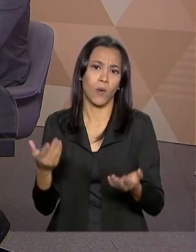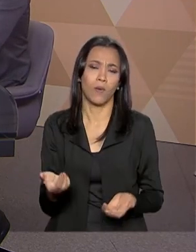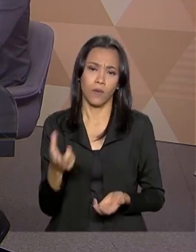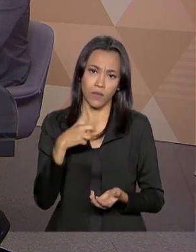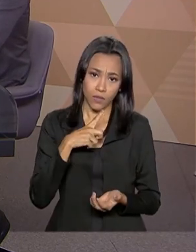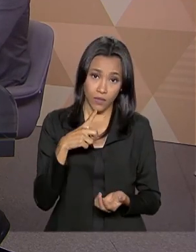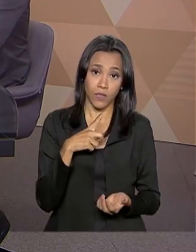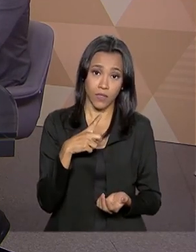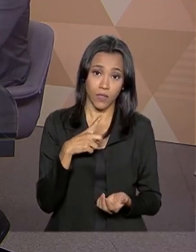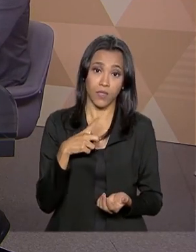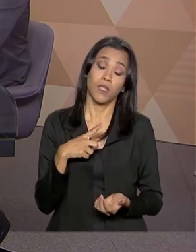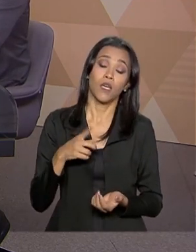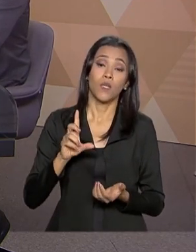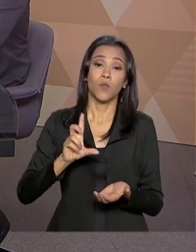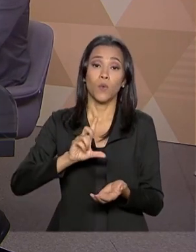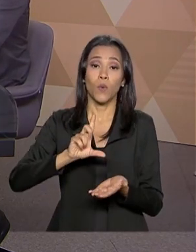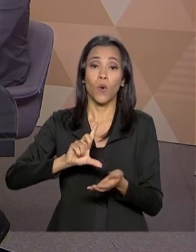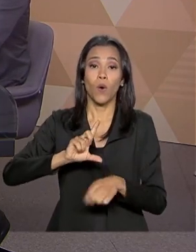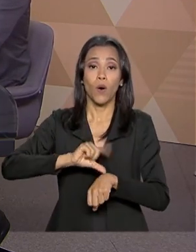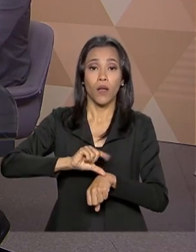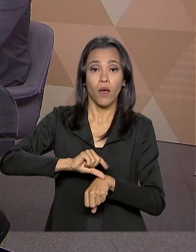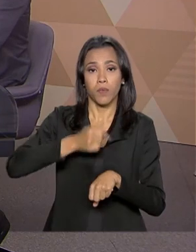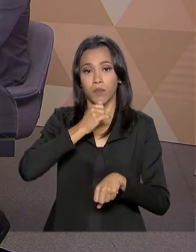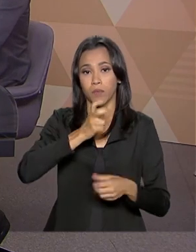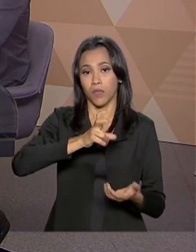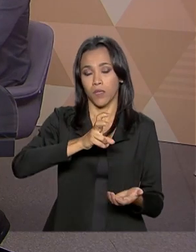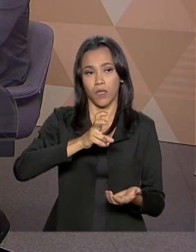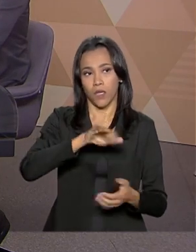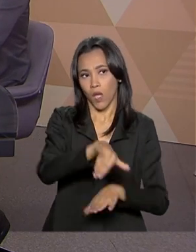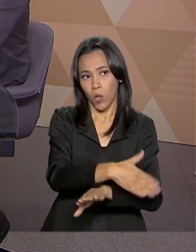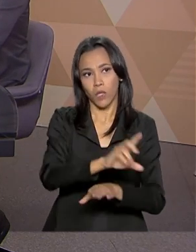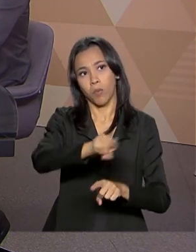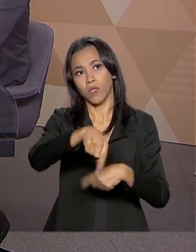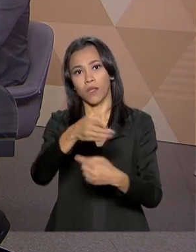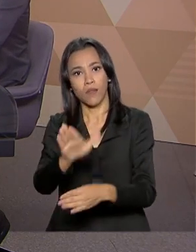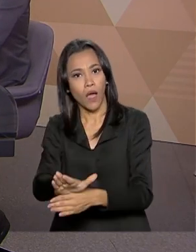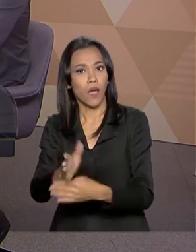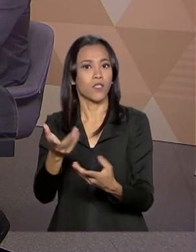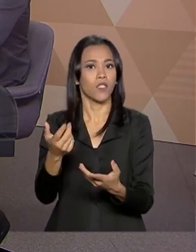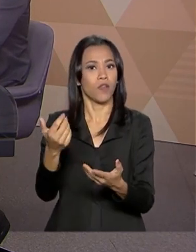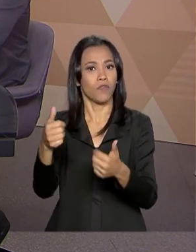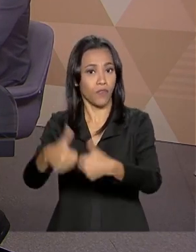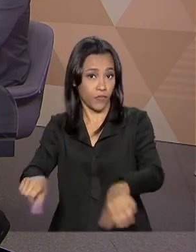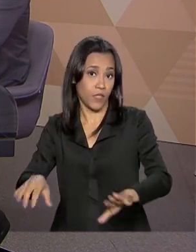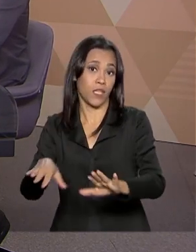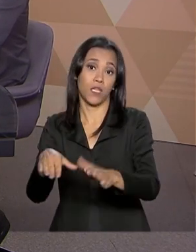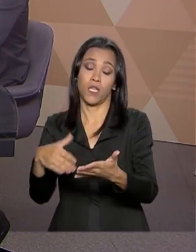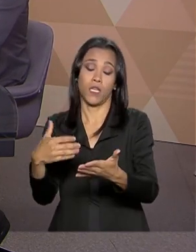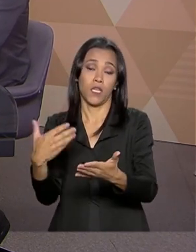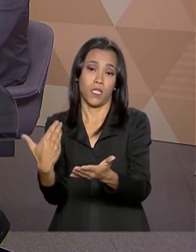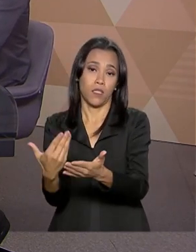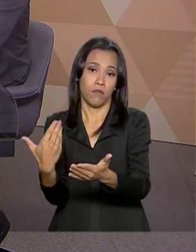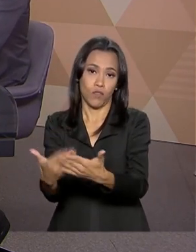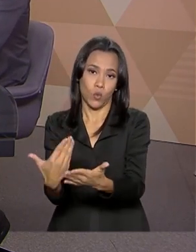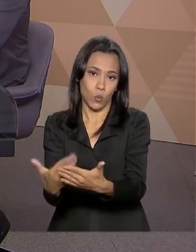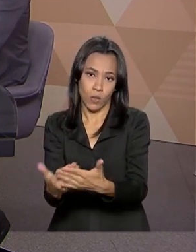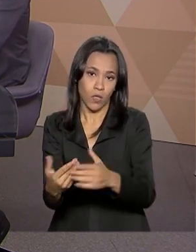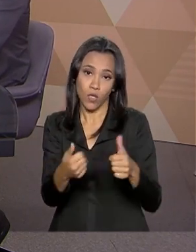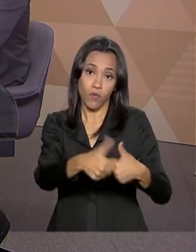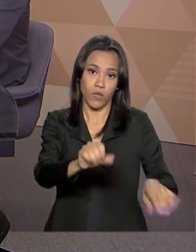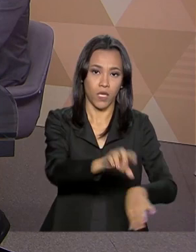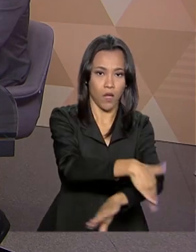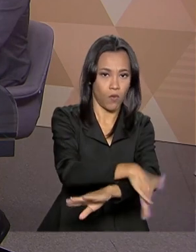de escola também para que ela não saia, ela não fique no horário que ela não está estudando, que ela fique na rua. Então, existem,